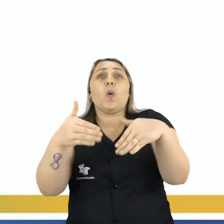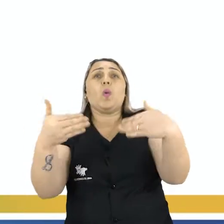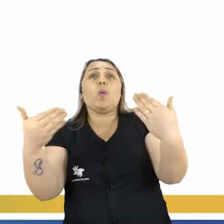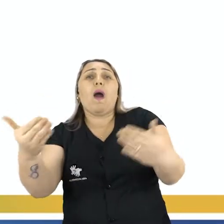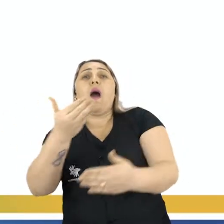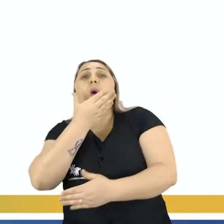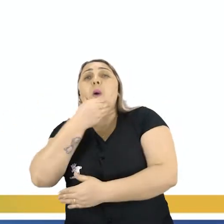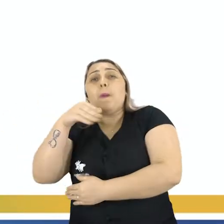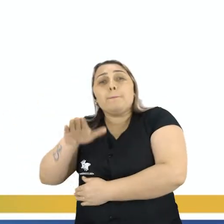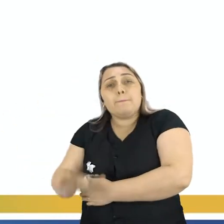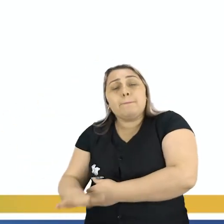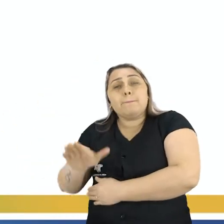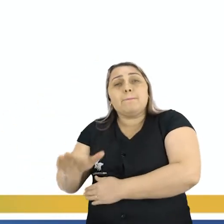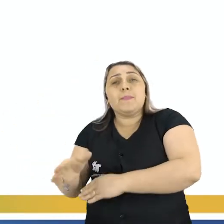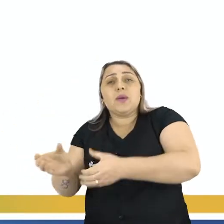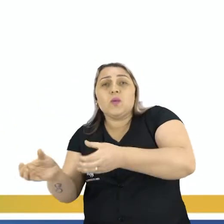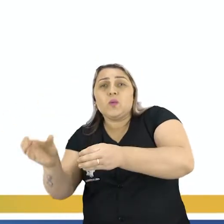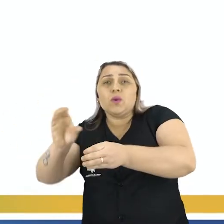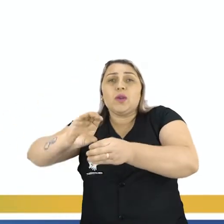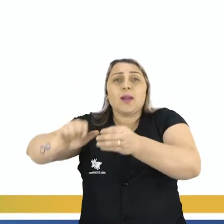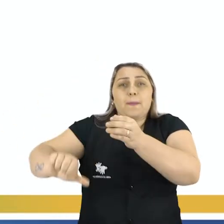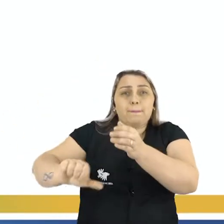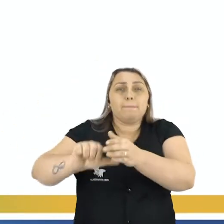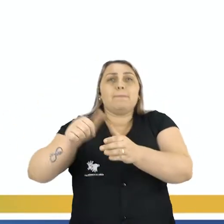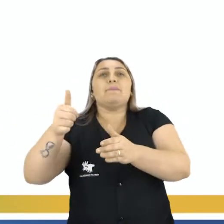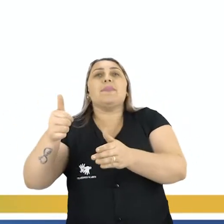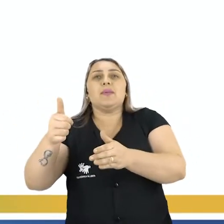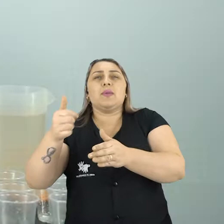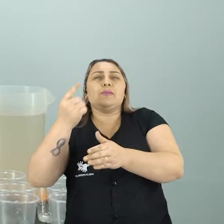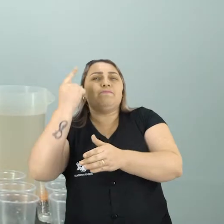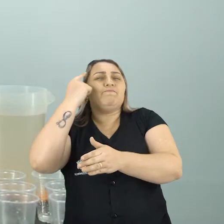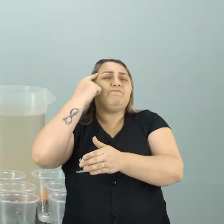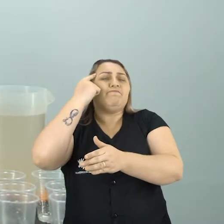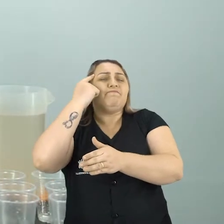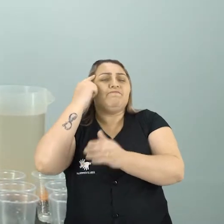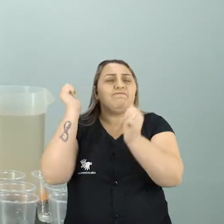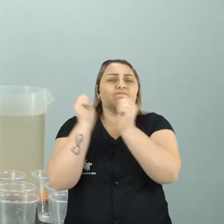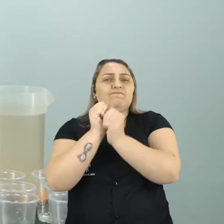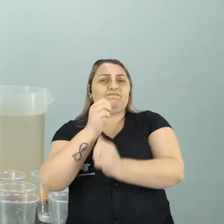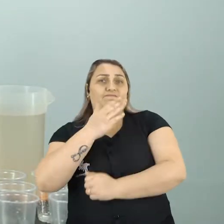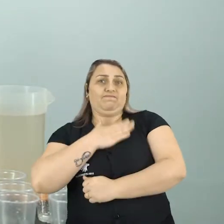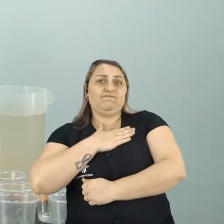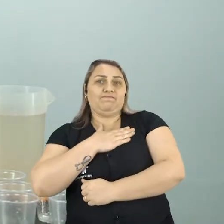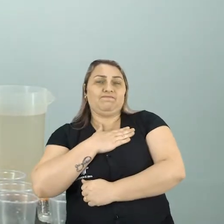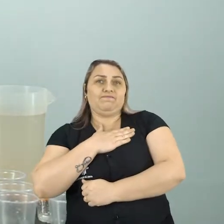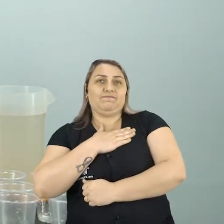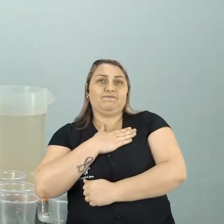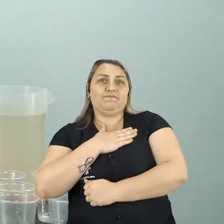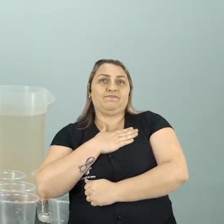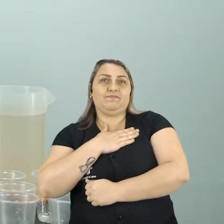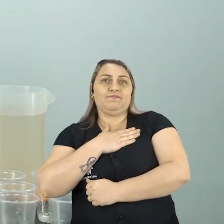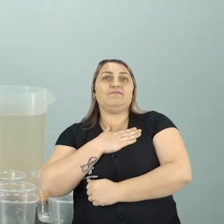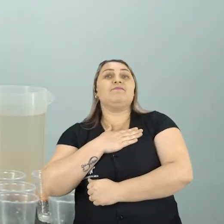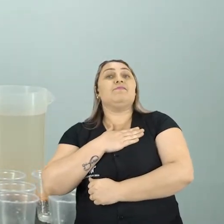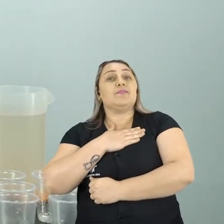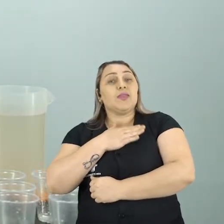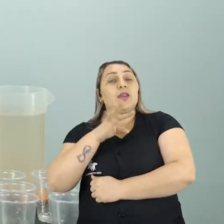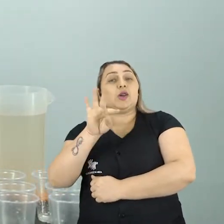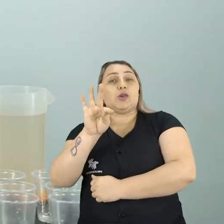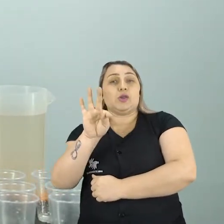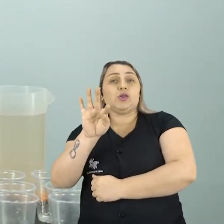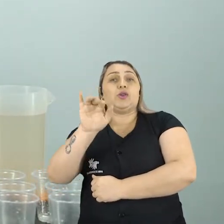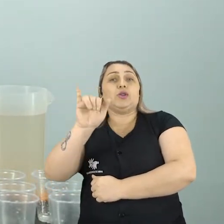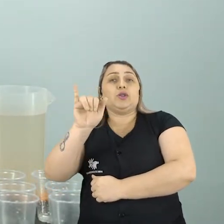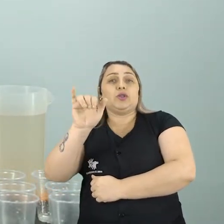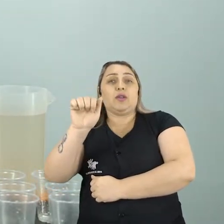meninos encherá a vasilha primeiro? Pensa aí comigo, né? O Tiago ele tem uma vasilha que